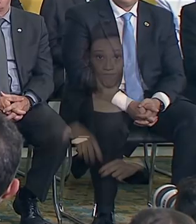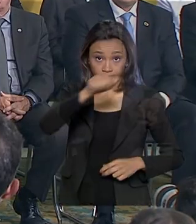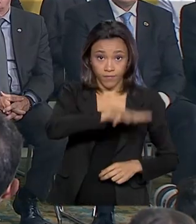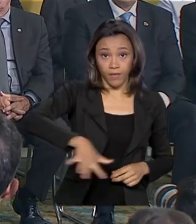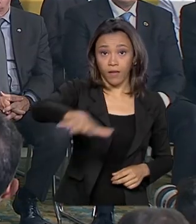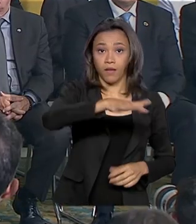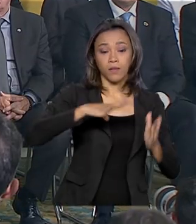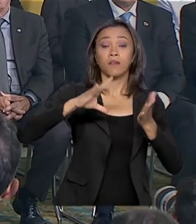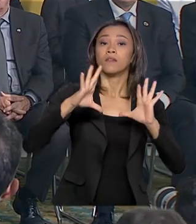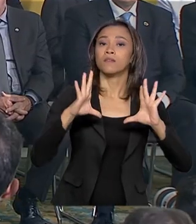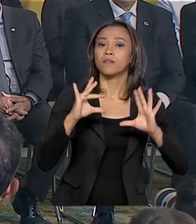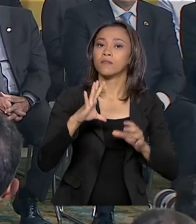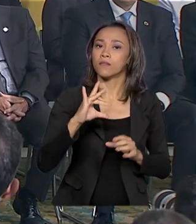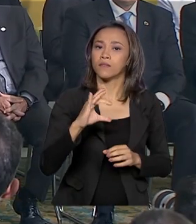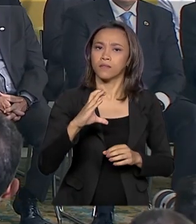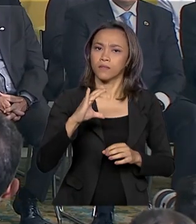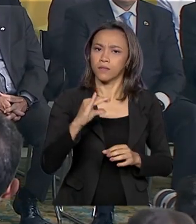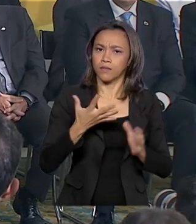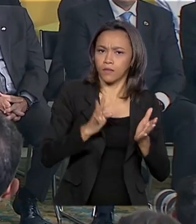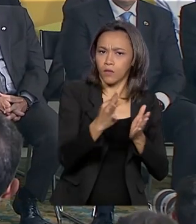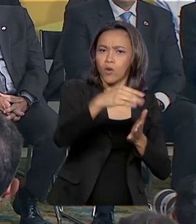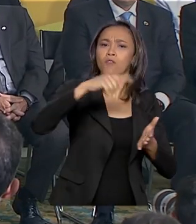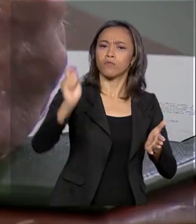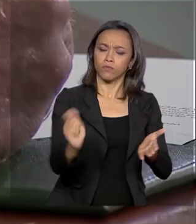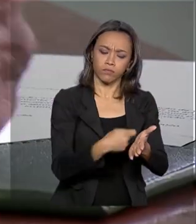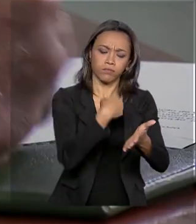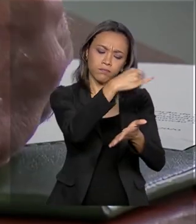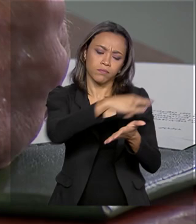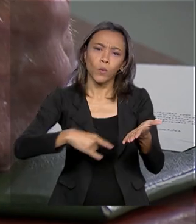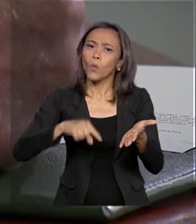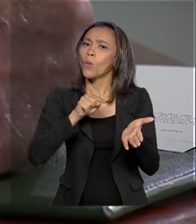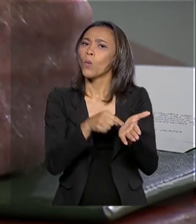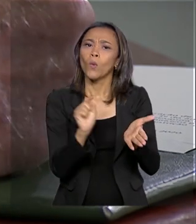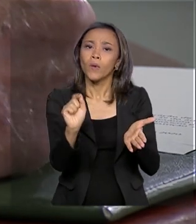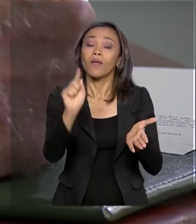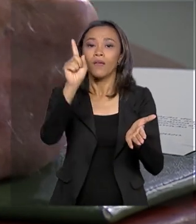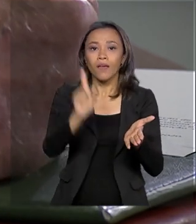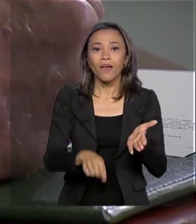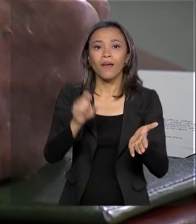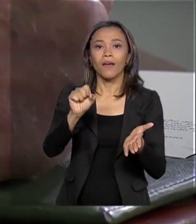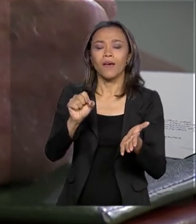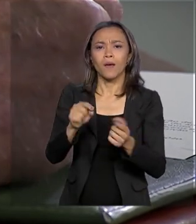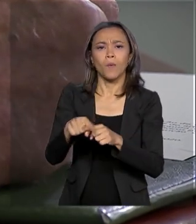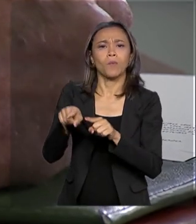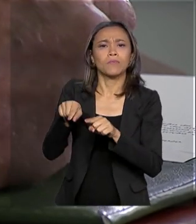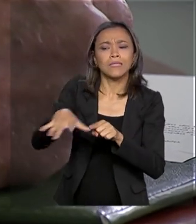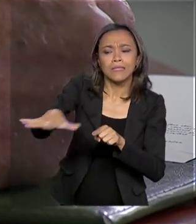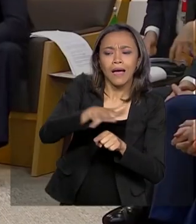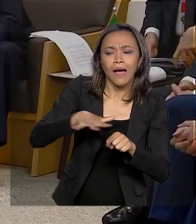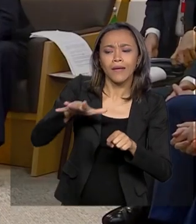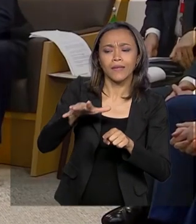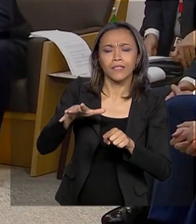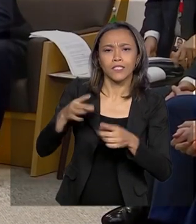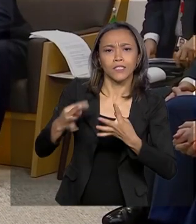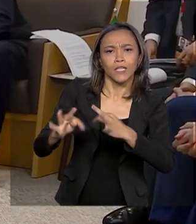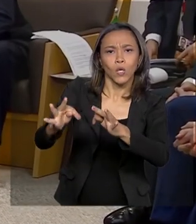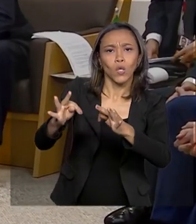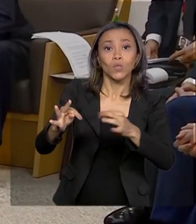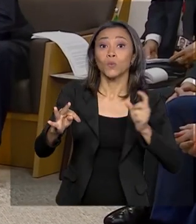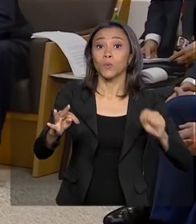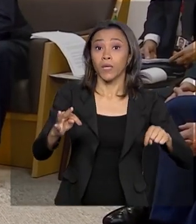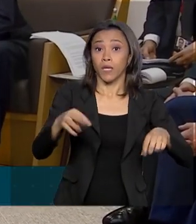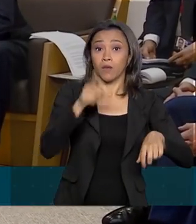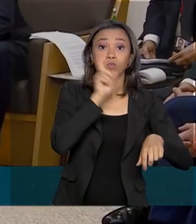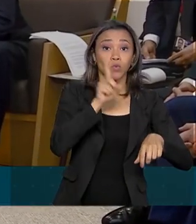ciência e tecnologia, foram assinados ainda decretos que prevêem a promulgação do acordo de salvaguardas tecnológicas entre o Brasil